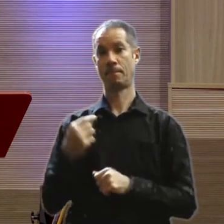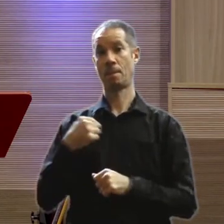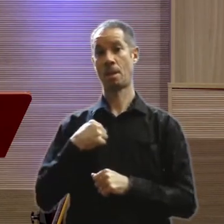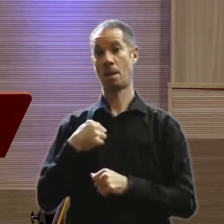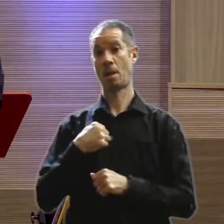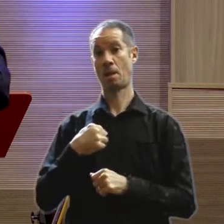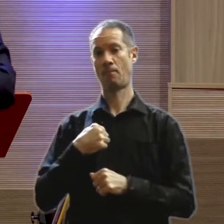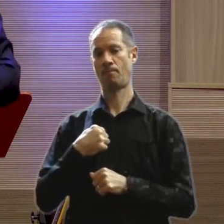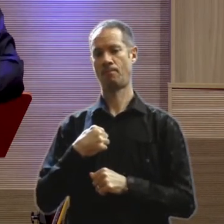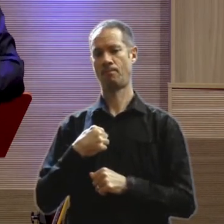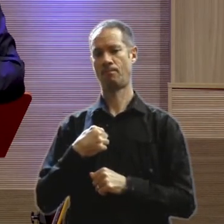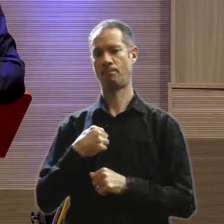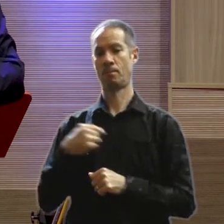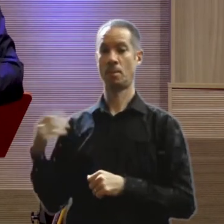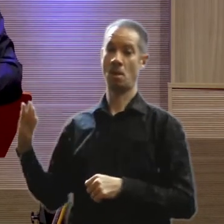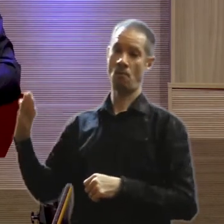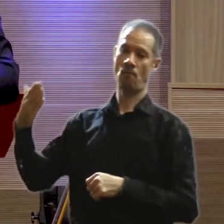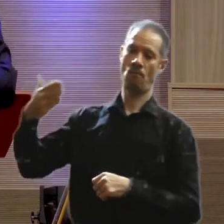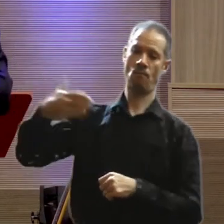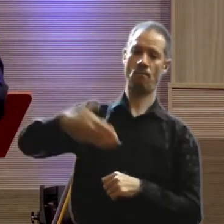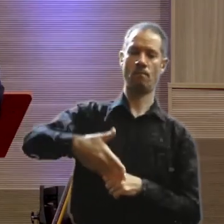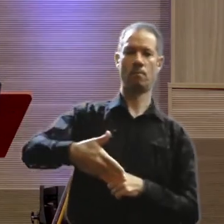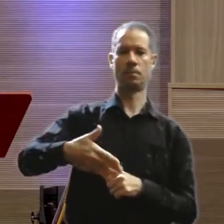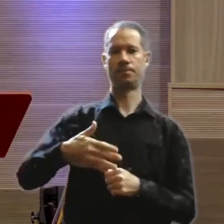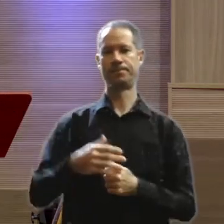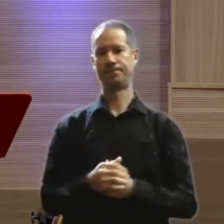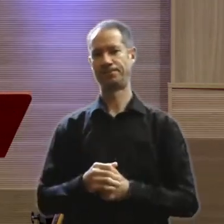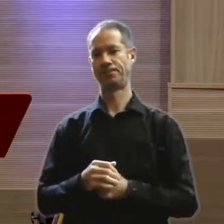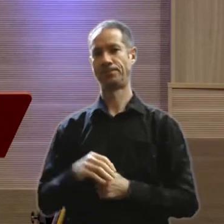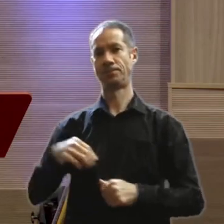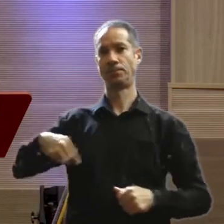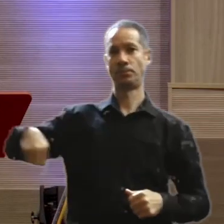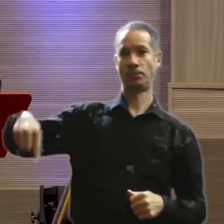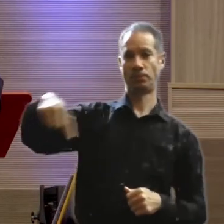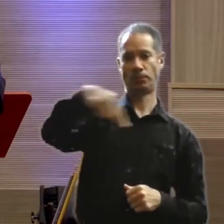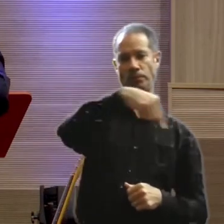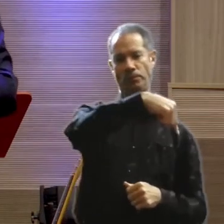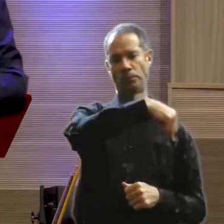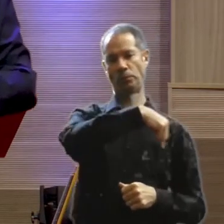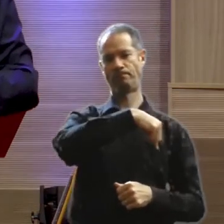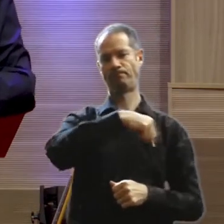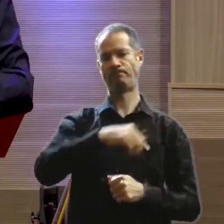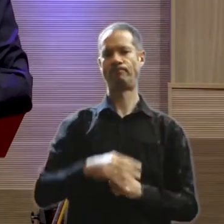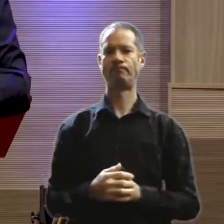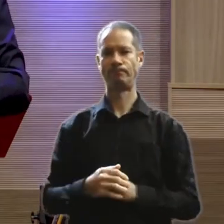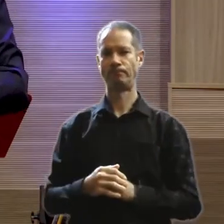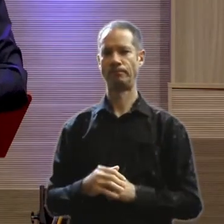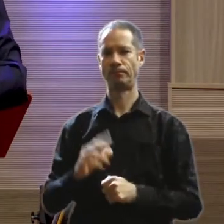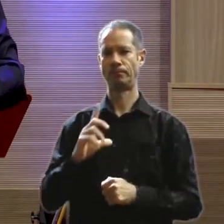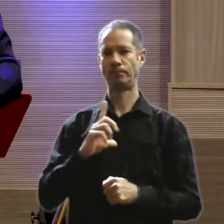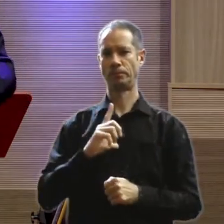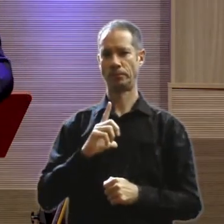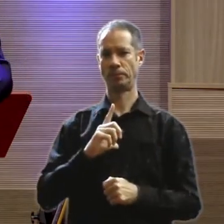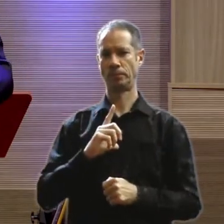Eu vim para que todos tenham, ó, tenham